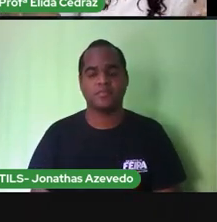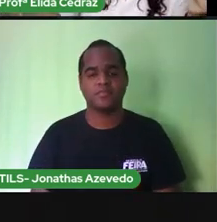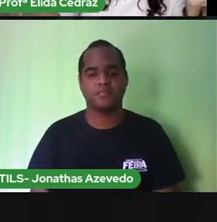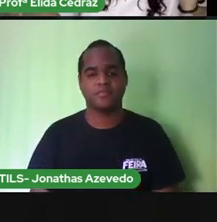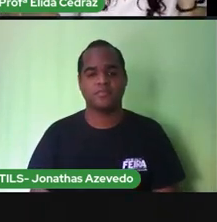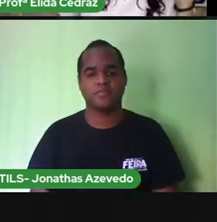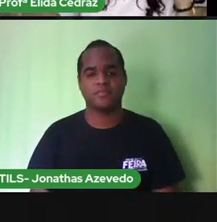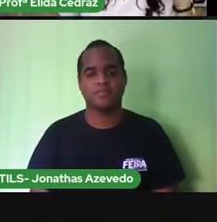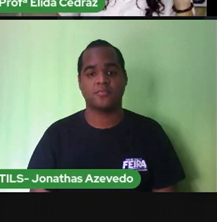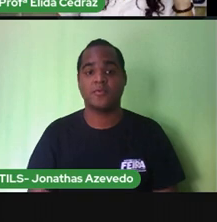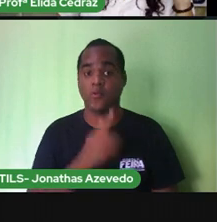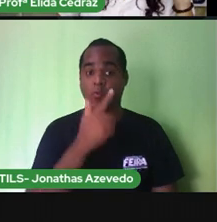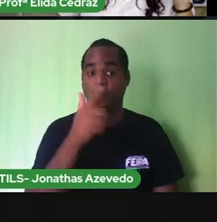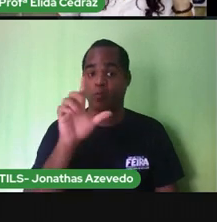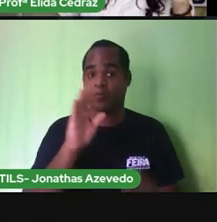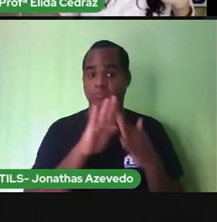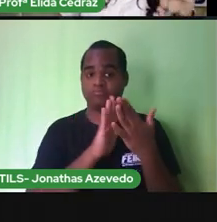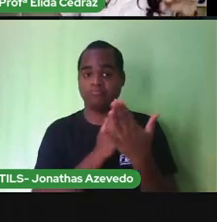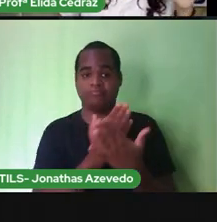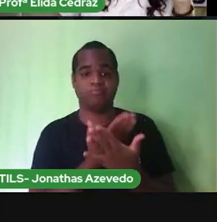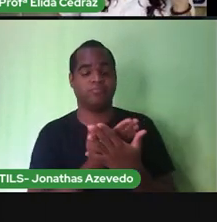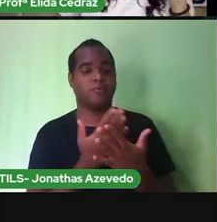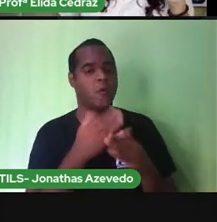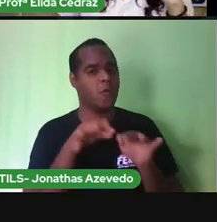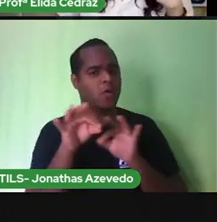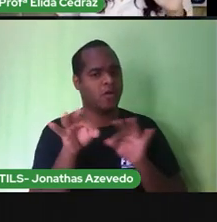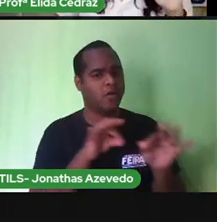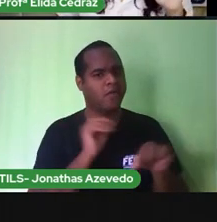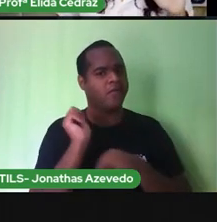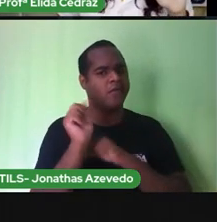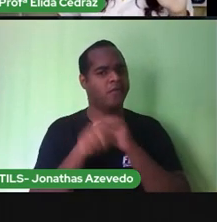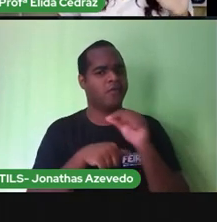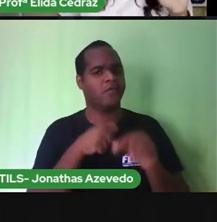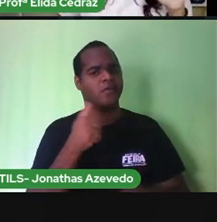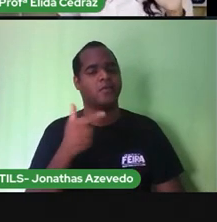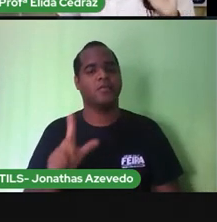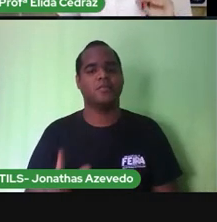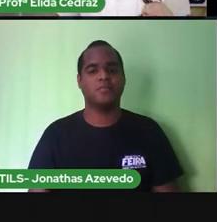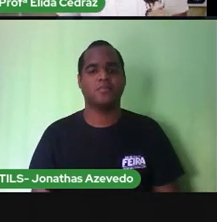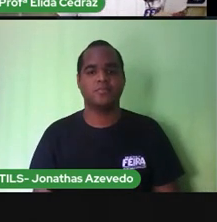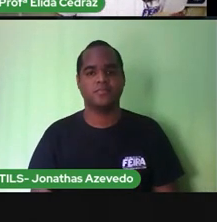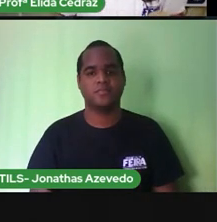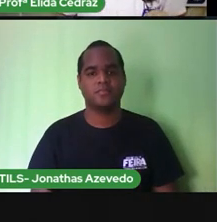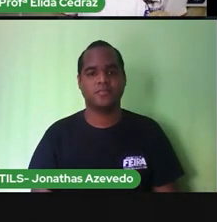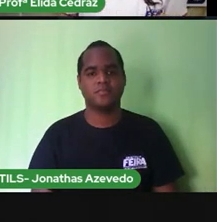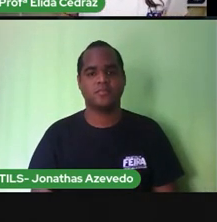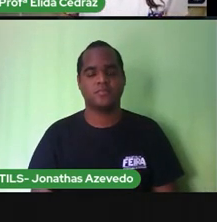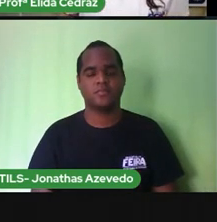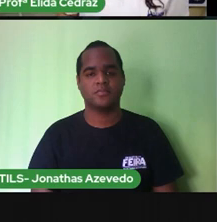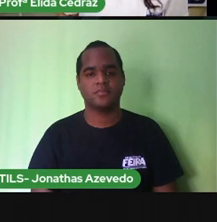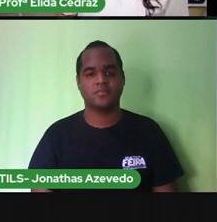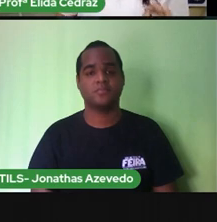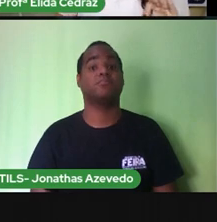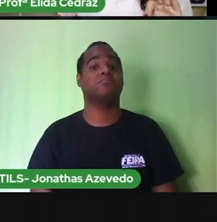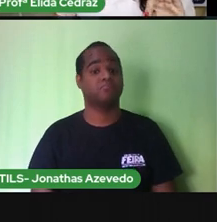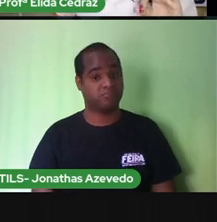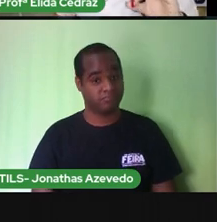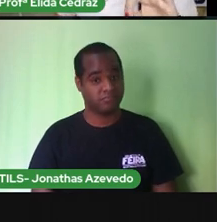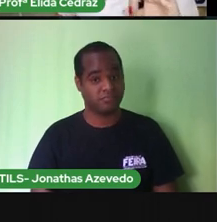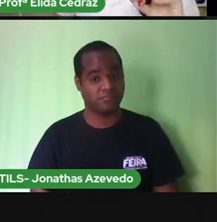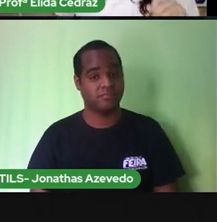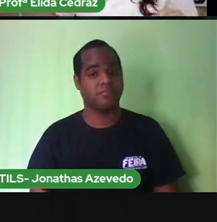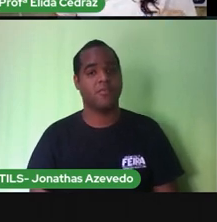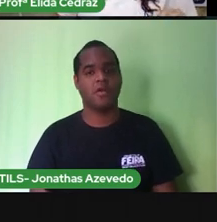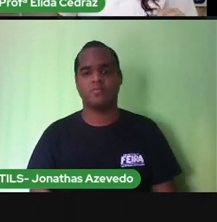outro corredor de escola olha a diferença nós precisamos uma outra coisa que a Pró trouxe é sobre